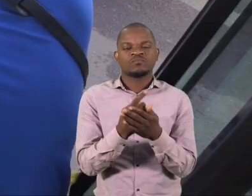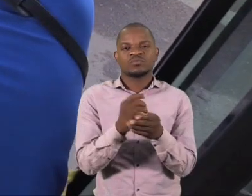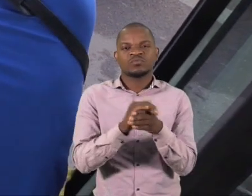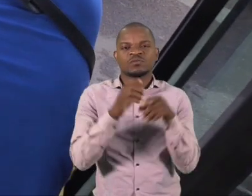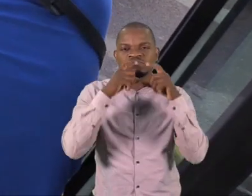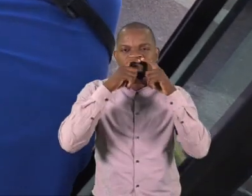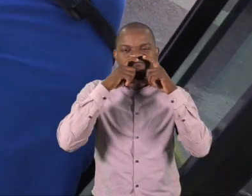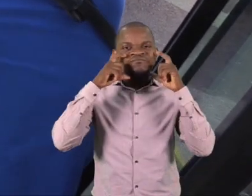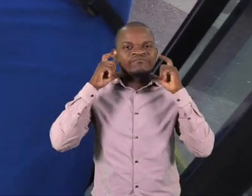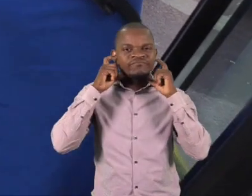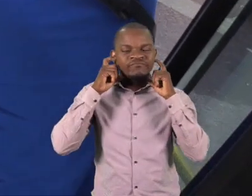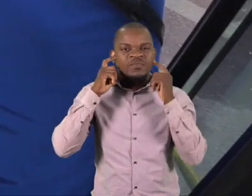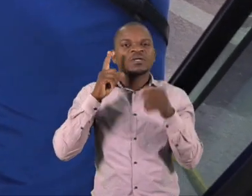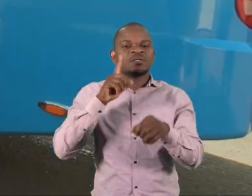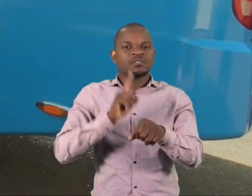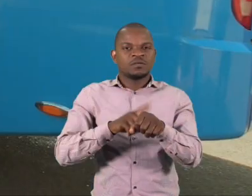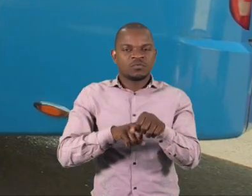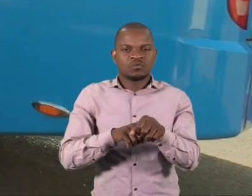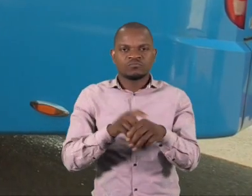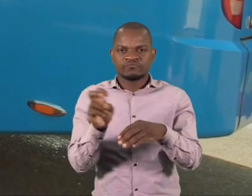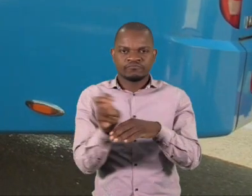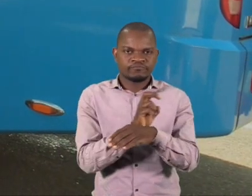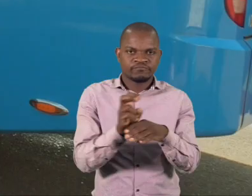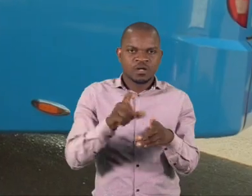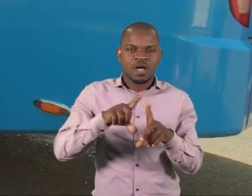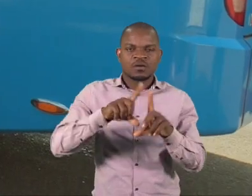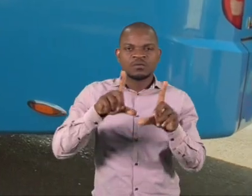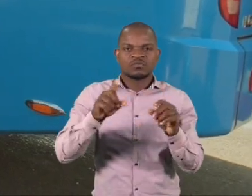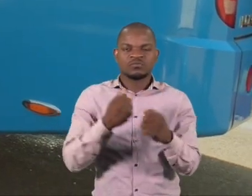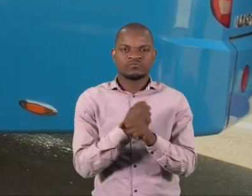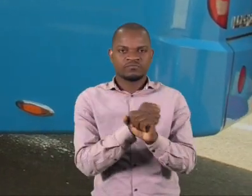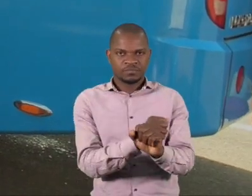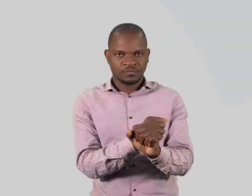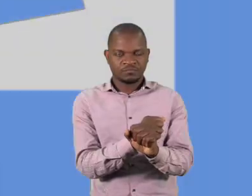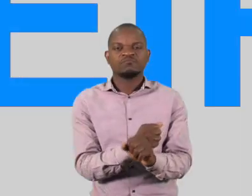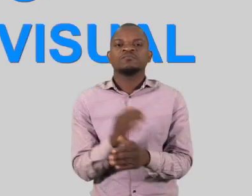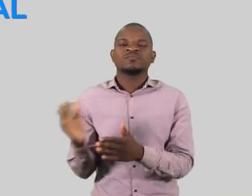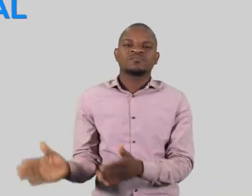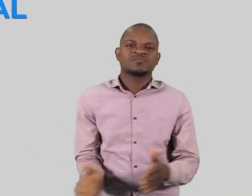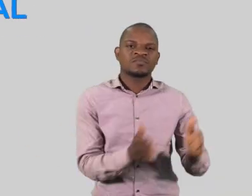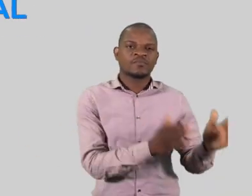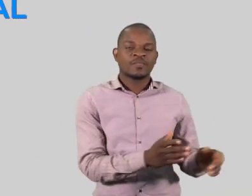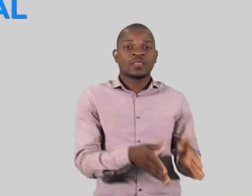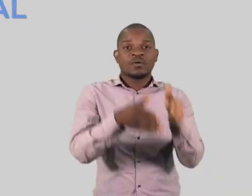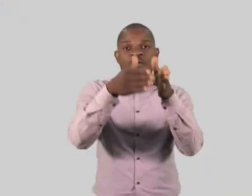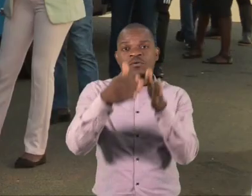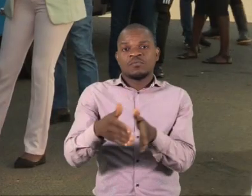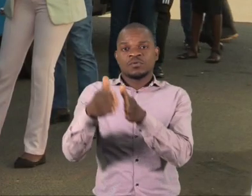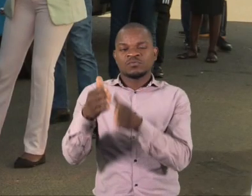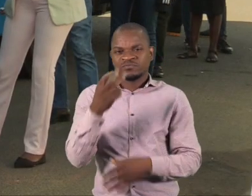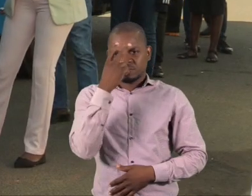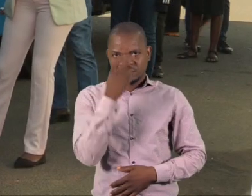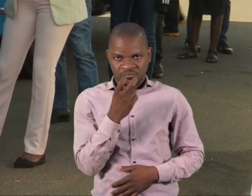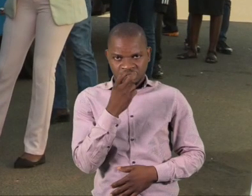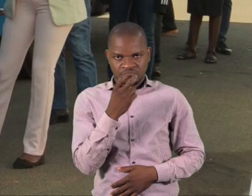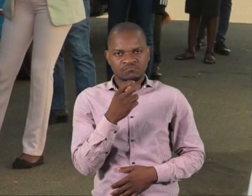Ambos devem usar máscara de proteção enquanto todo o processo de apoio acontece. Ao passageiro